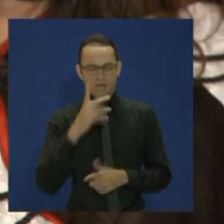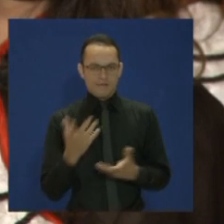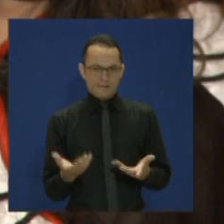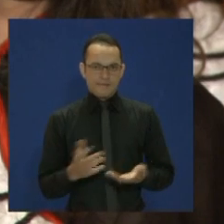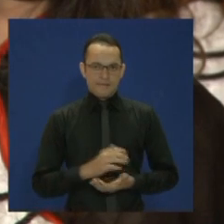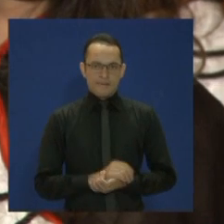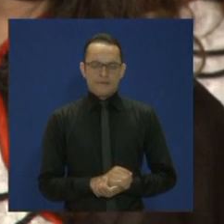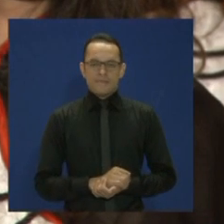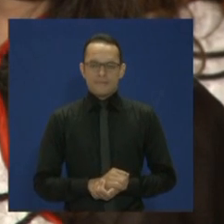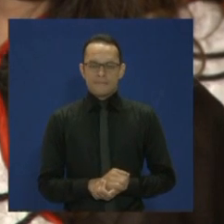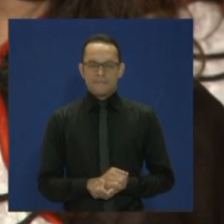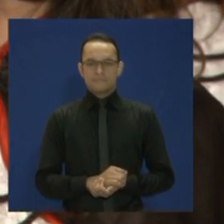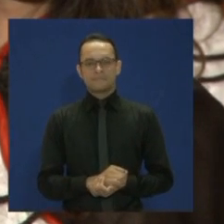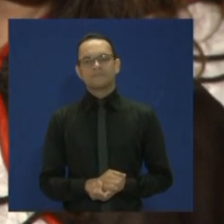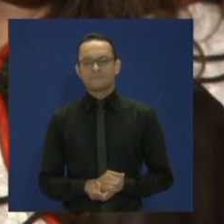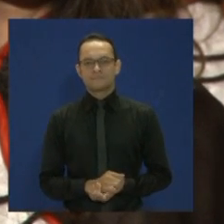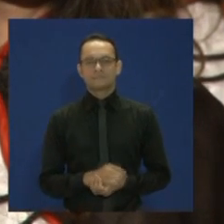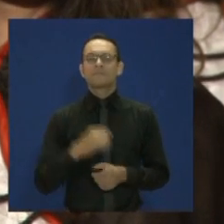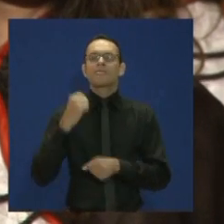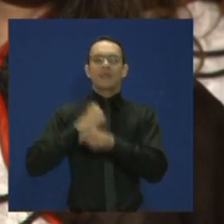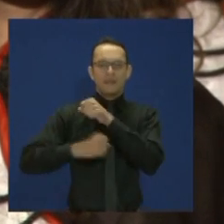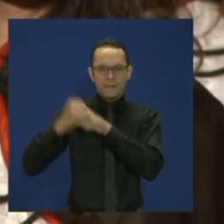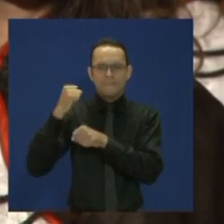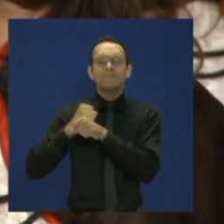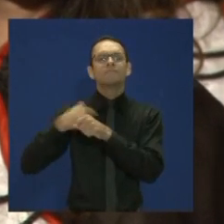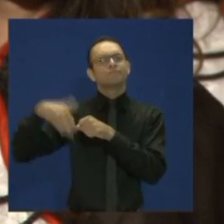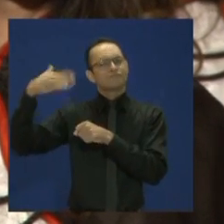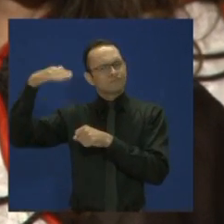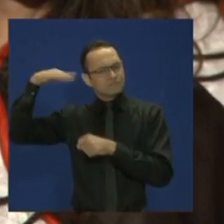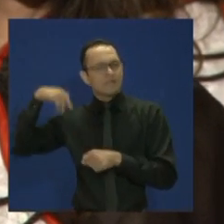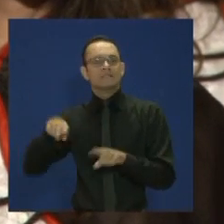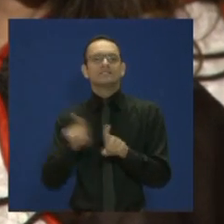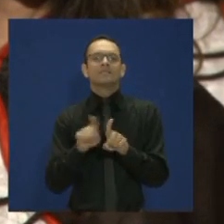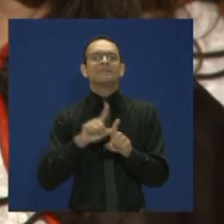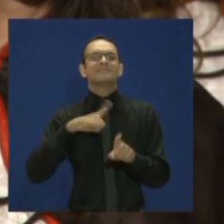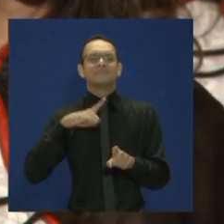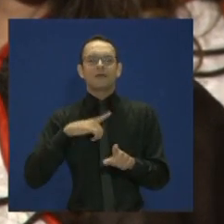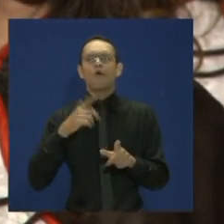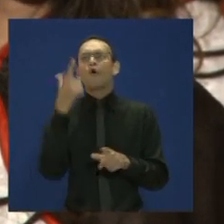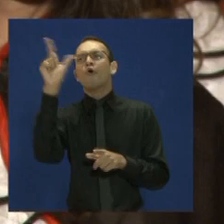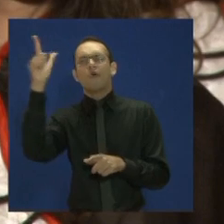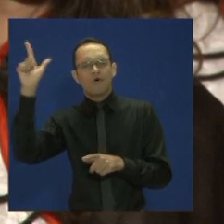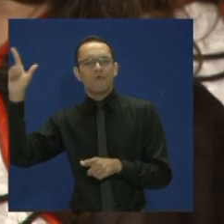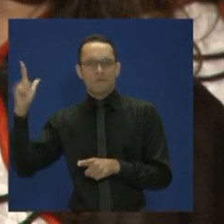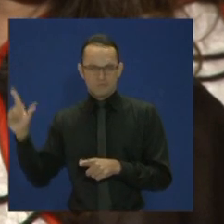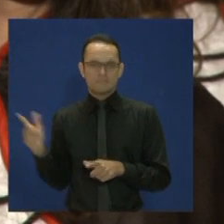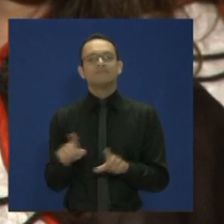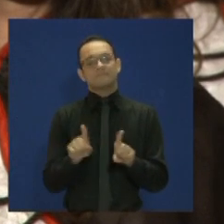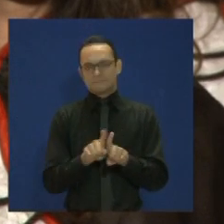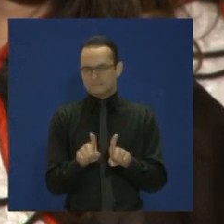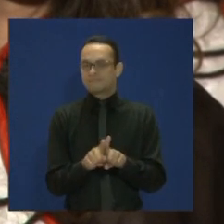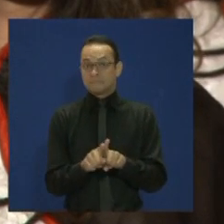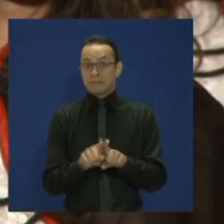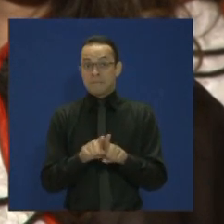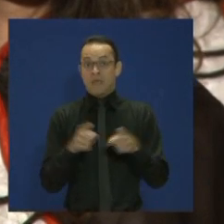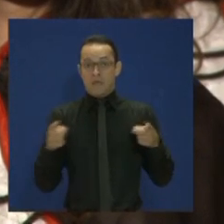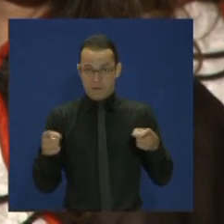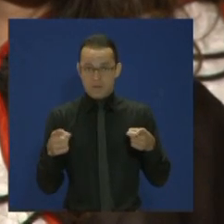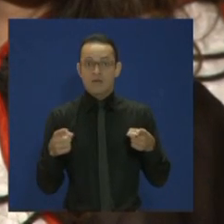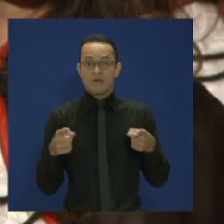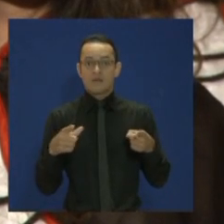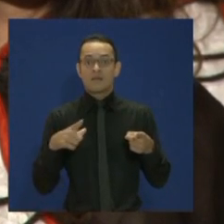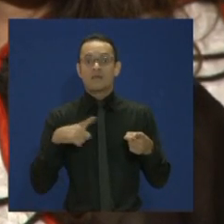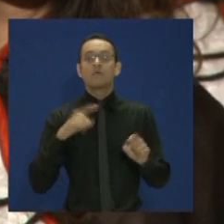Nós tivemos essa emenda no ano passado, em anos anteriores, tivemos outras emendas também. Mas, além dessas, temos